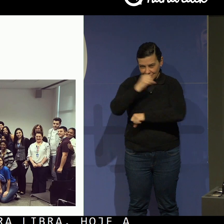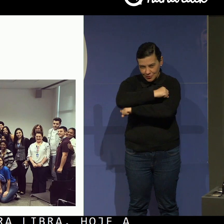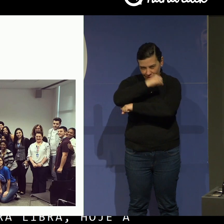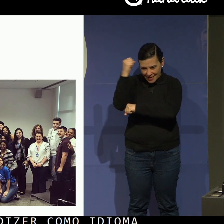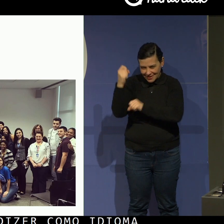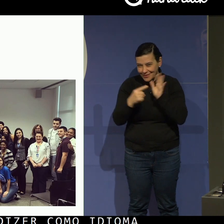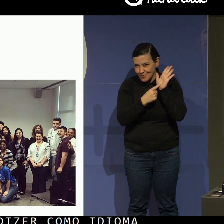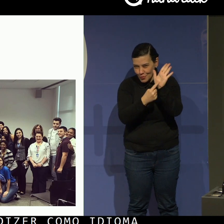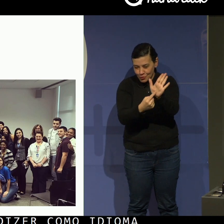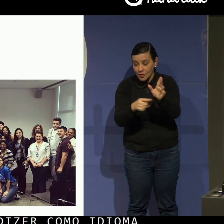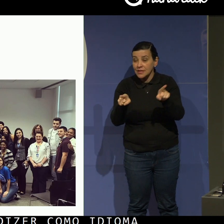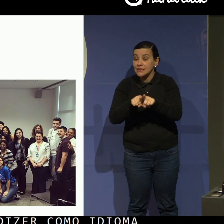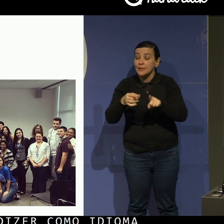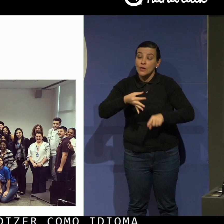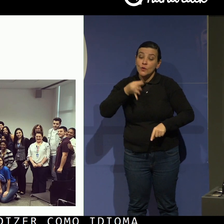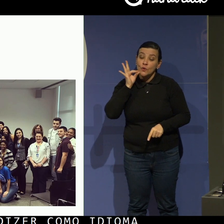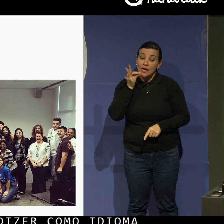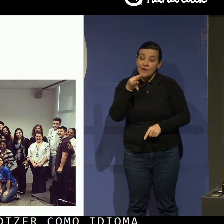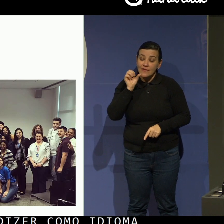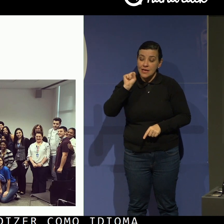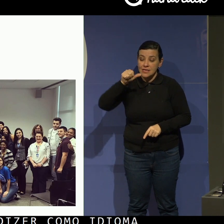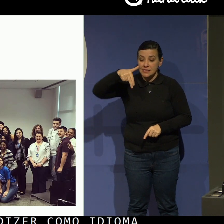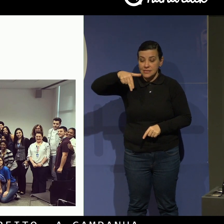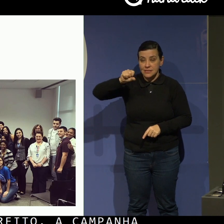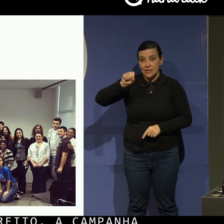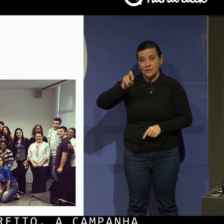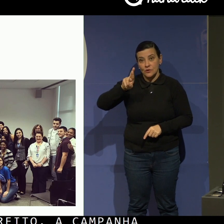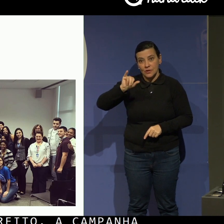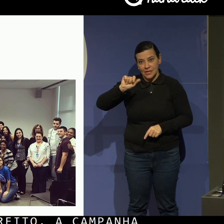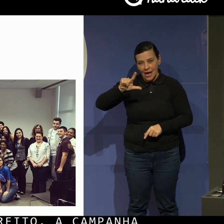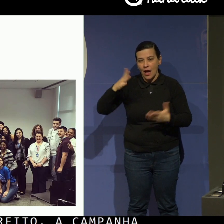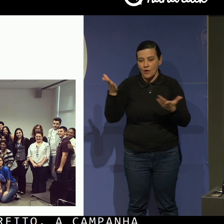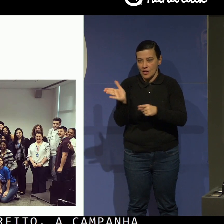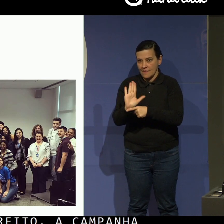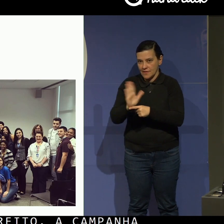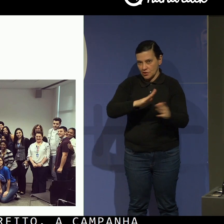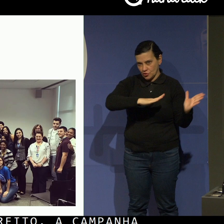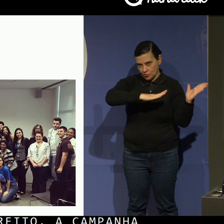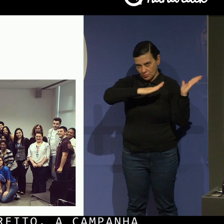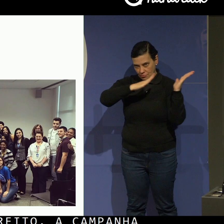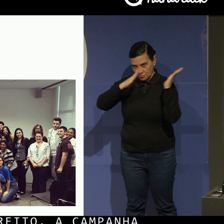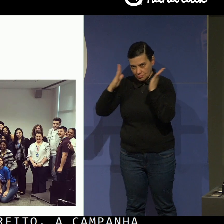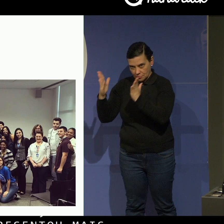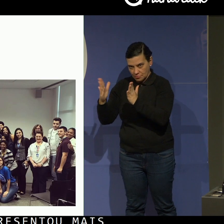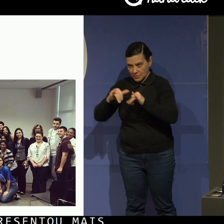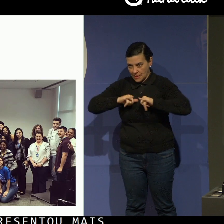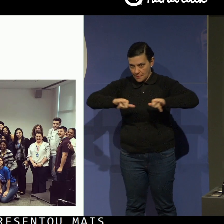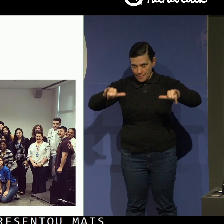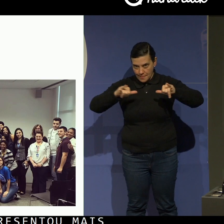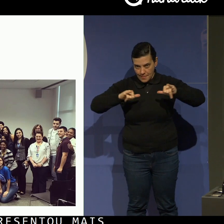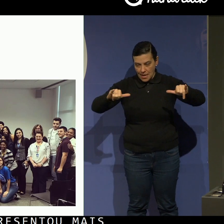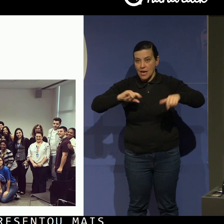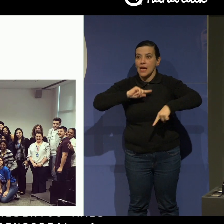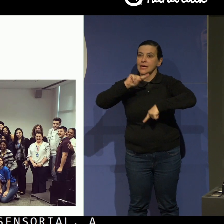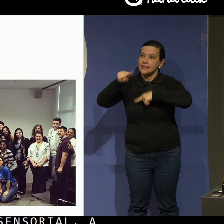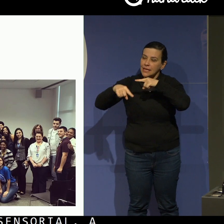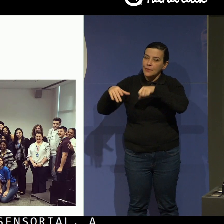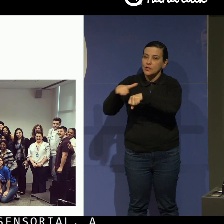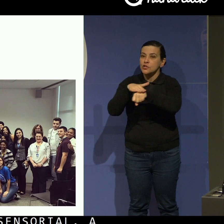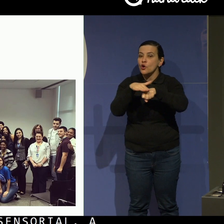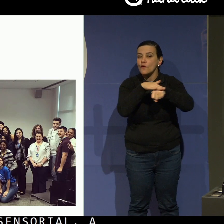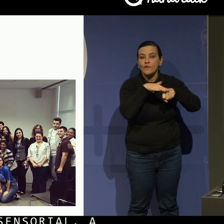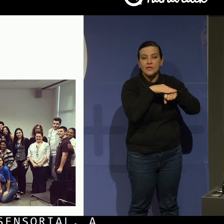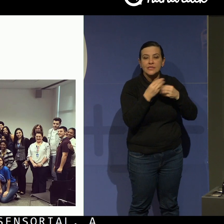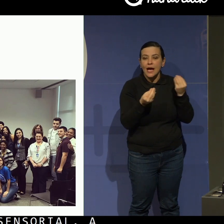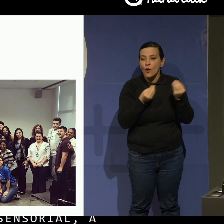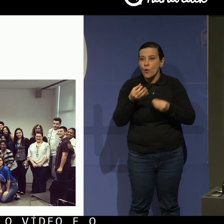e o Café da Manhã Social. A direita é a foto de um grupo de pessoas incluindo cadeirantes. da campanha. E depois eu vou falar um pouquinho sobre o Café da